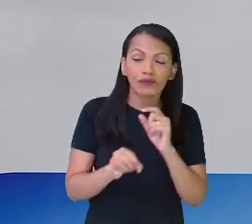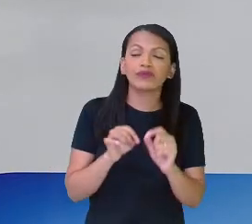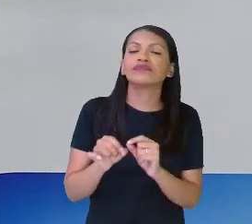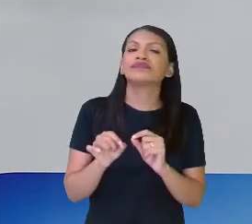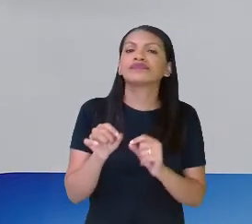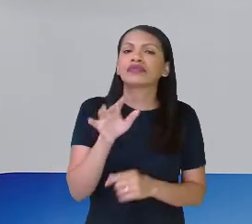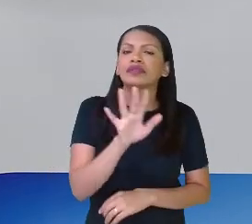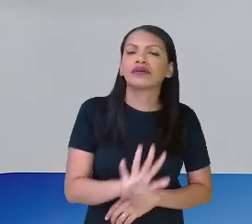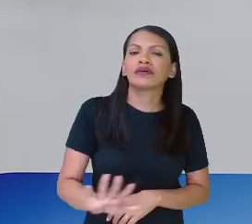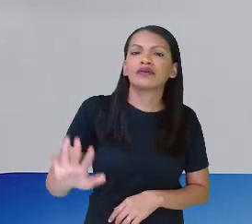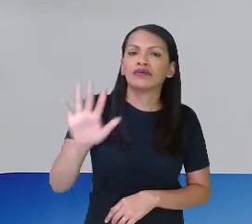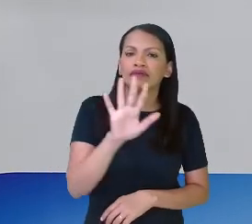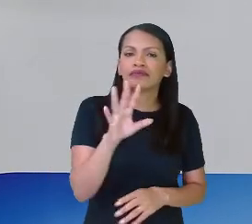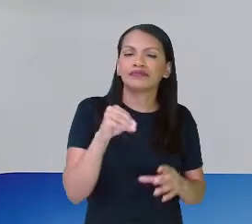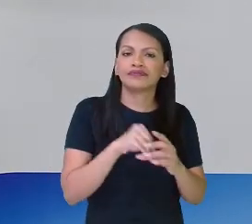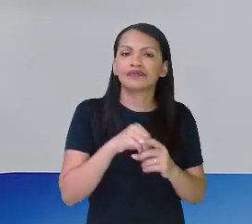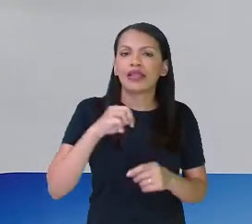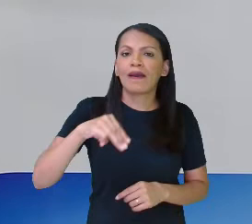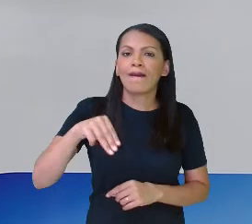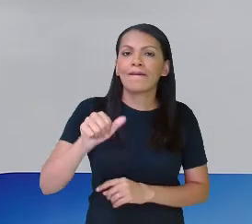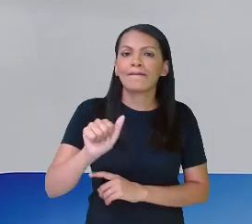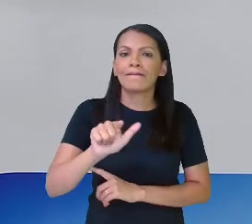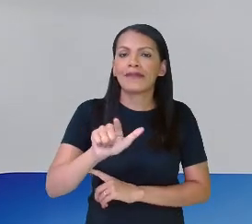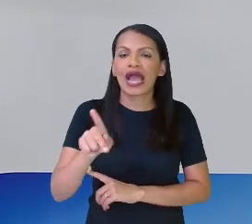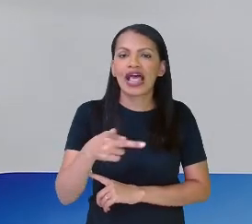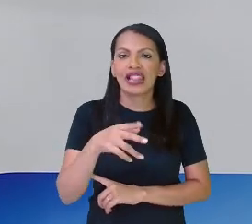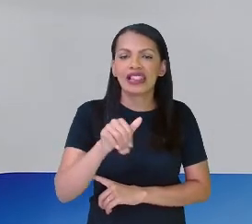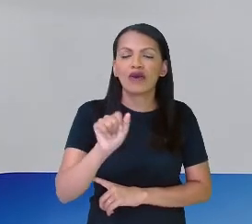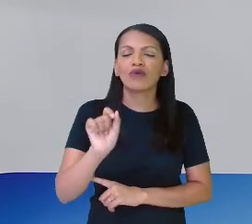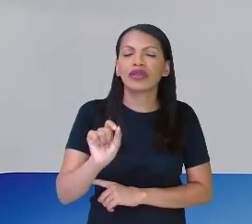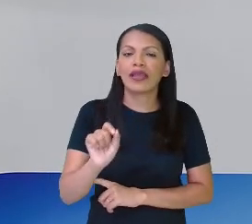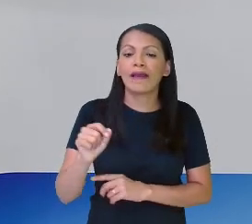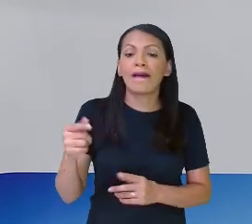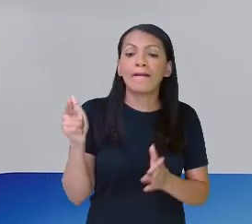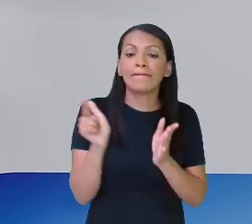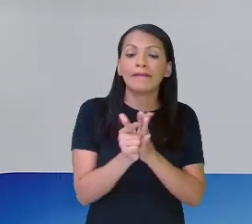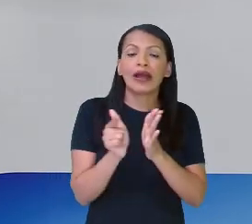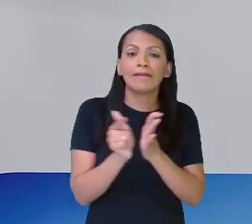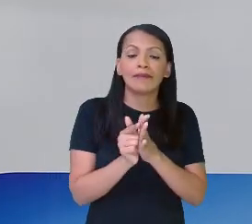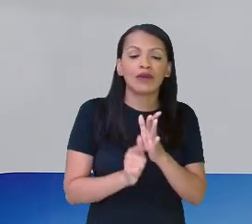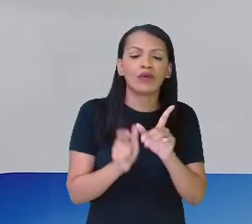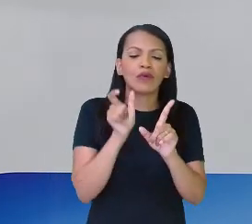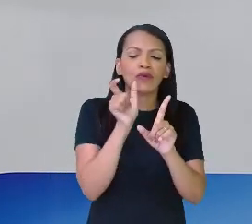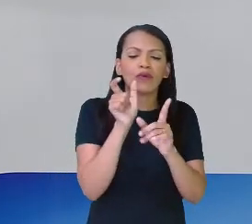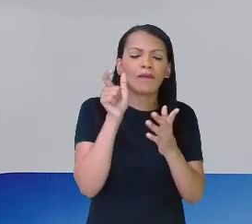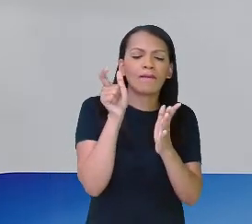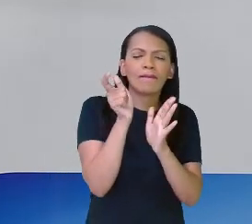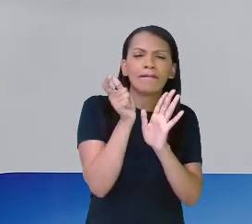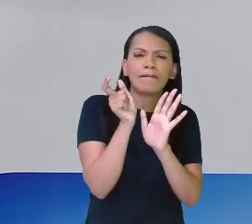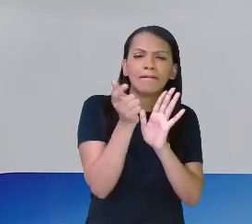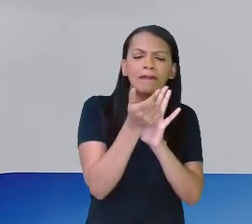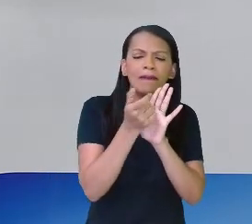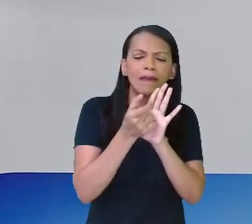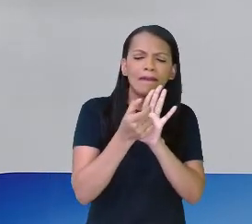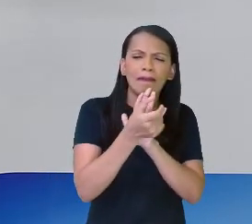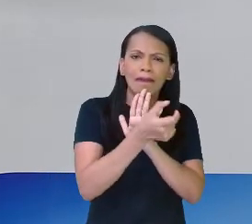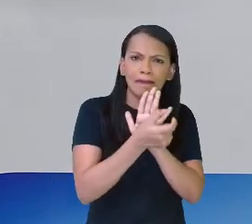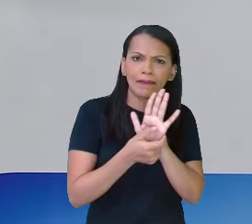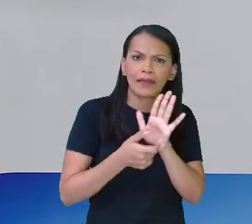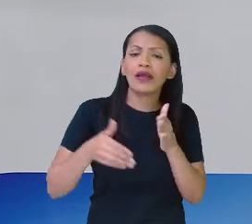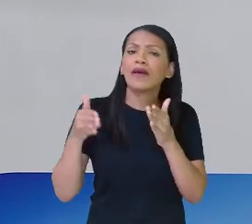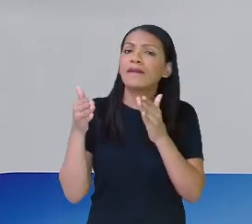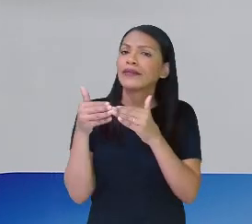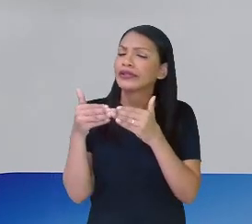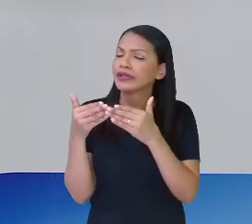área que seria, na malha que seria o quê? Aquele papel quadriculado. Correto? Então, vamos calcular isso. Aí eu pedi, inclusive,